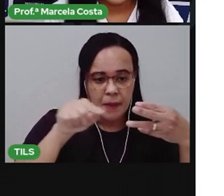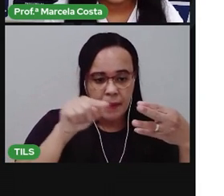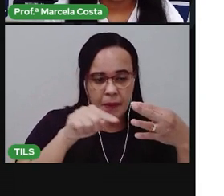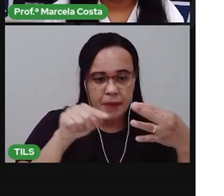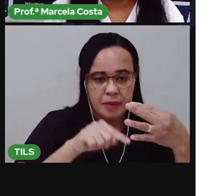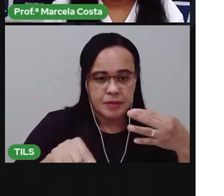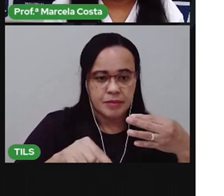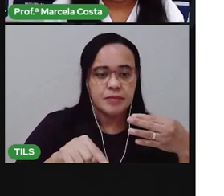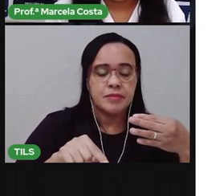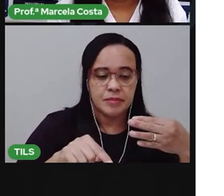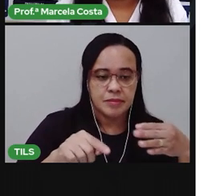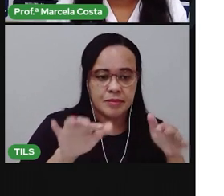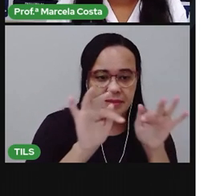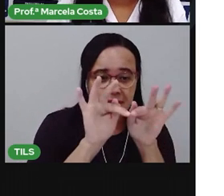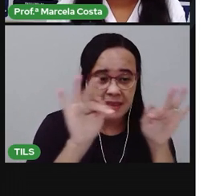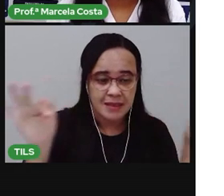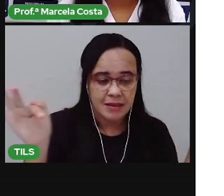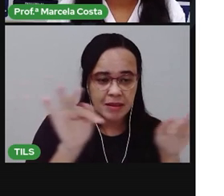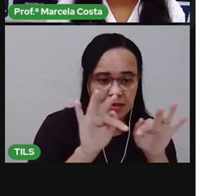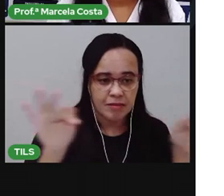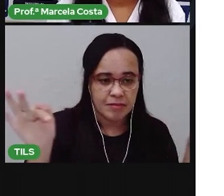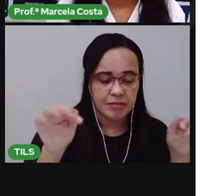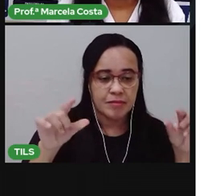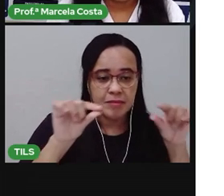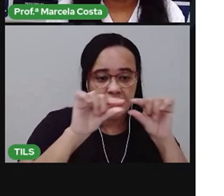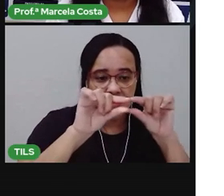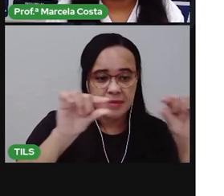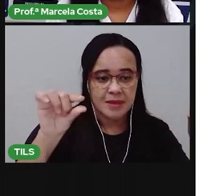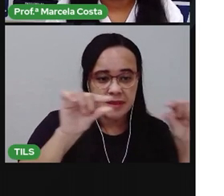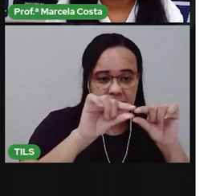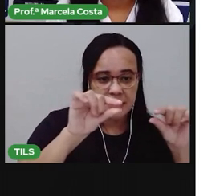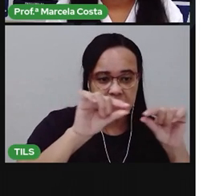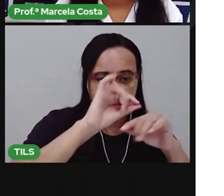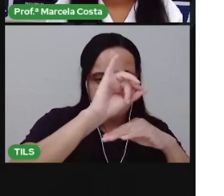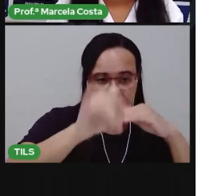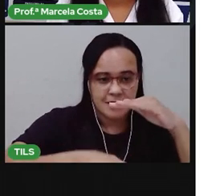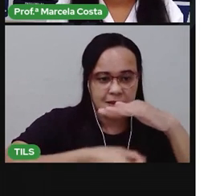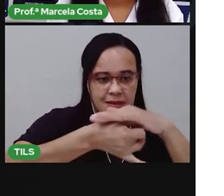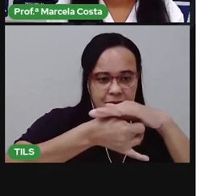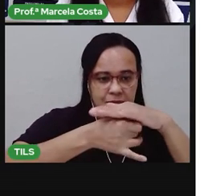uma linha do seu caderno. Uma embaixo da outra.